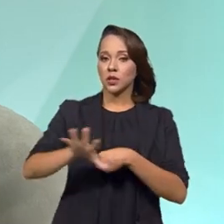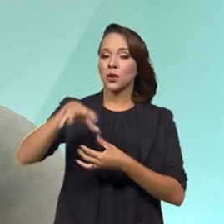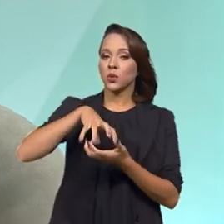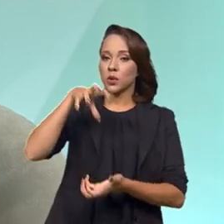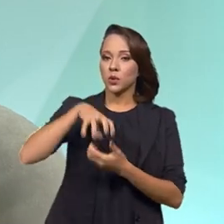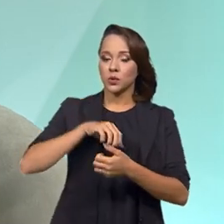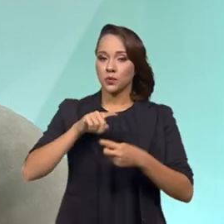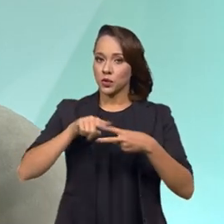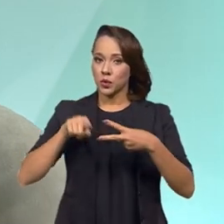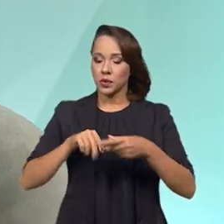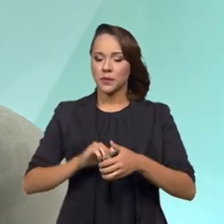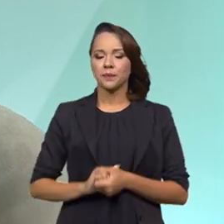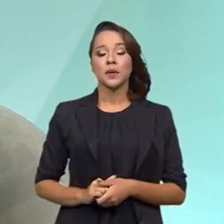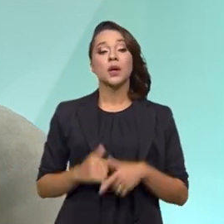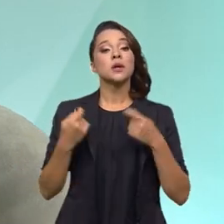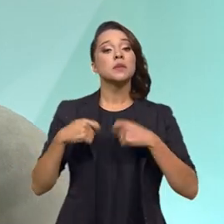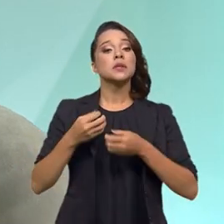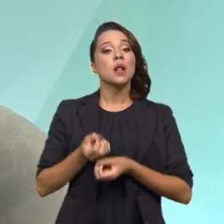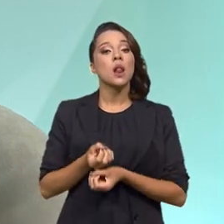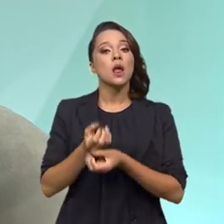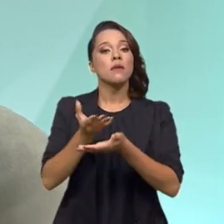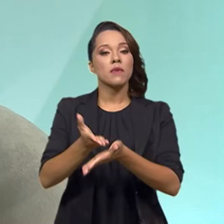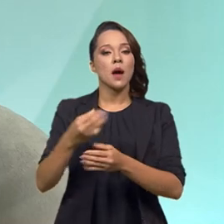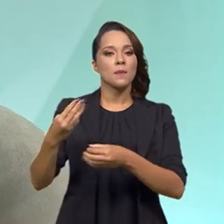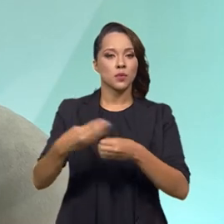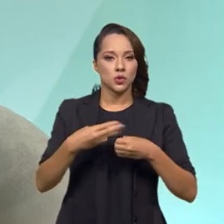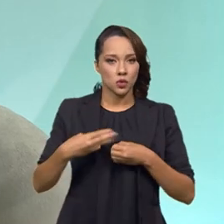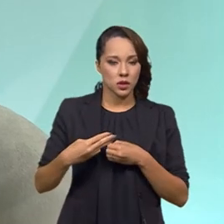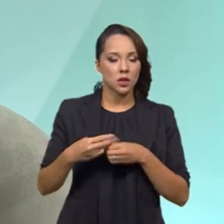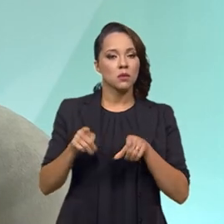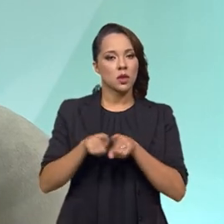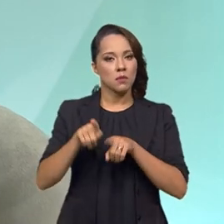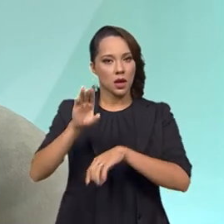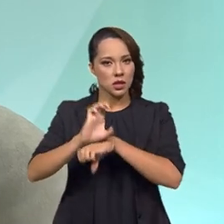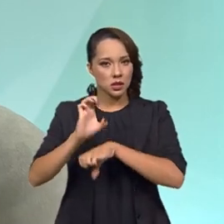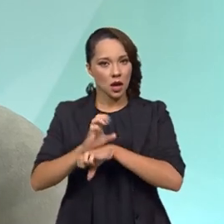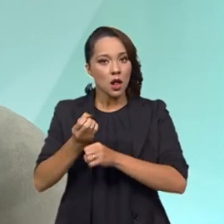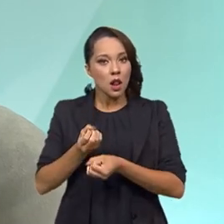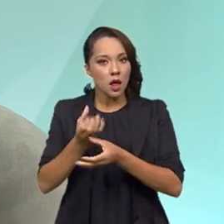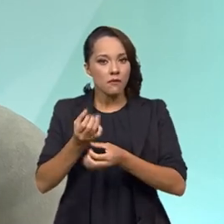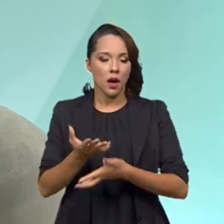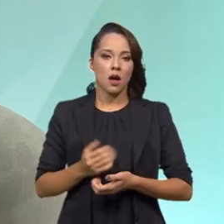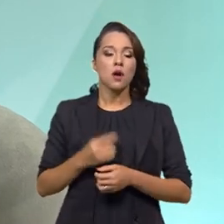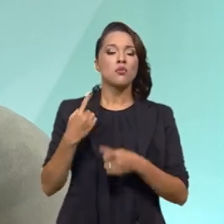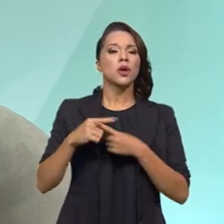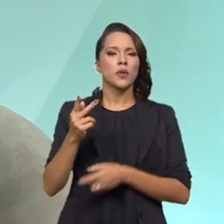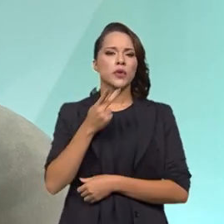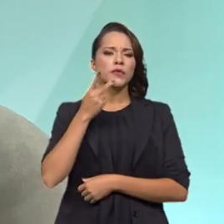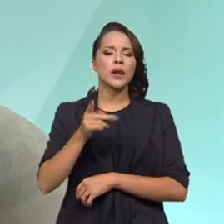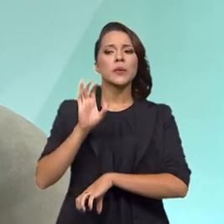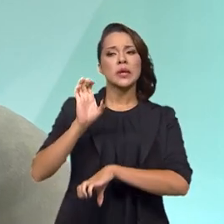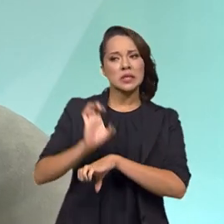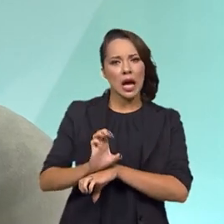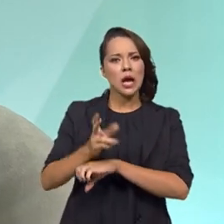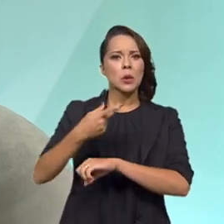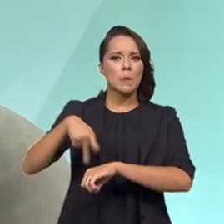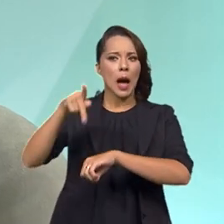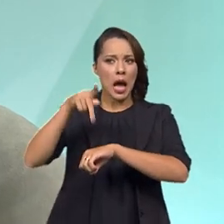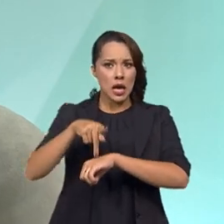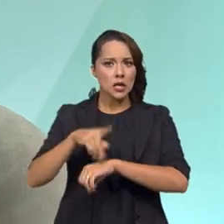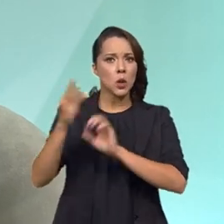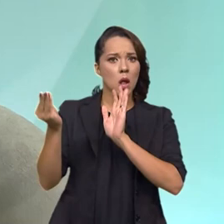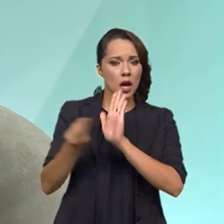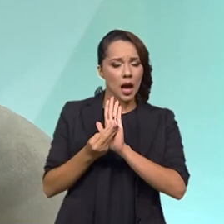O que nós precisamos é levar para os municípios e para os estados, porque quando nós falamos o estado determinado na